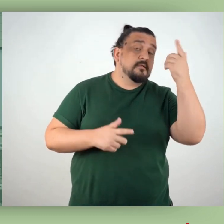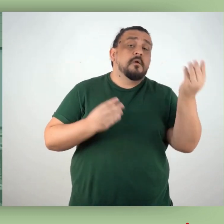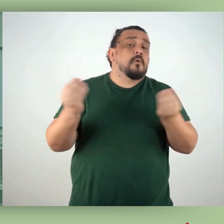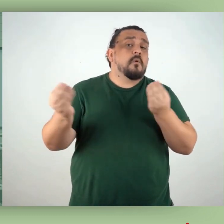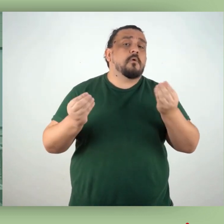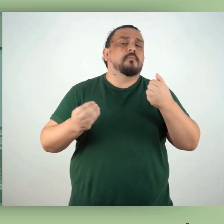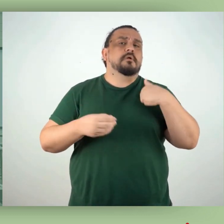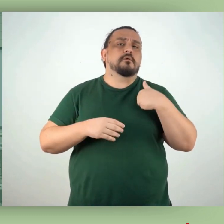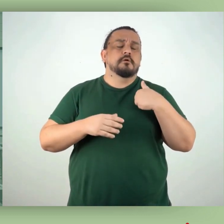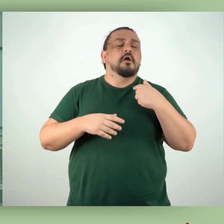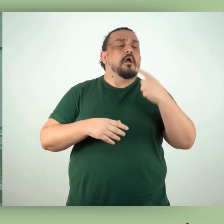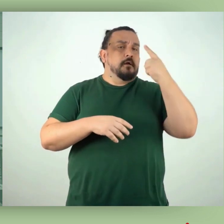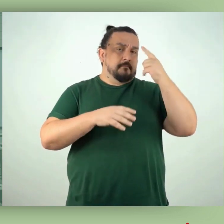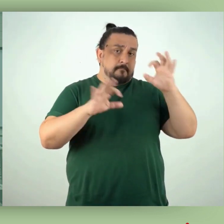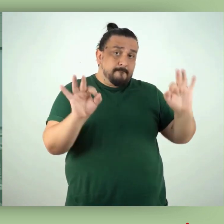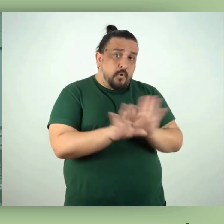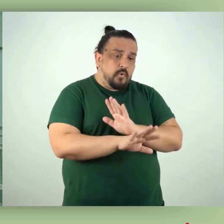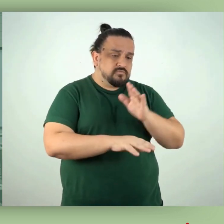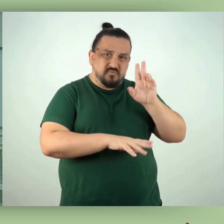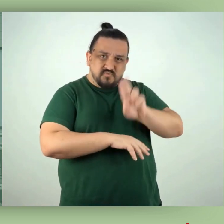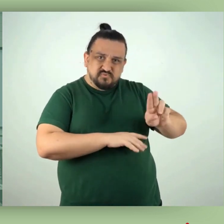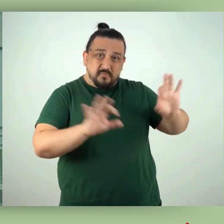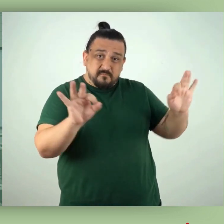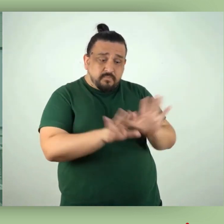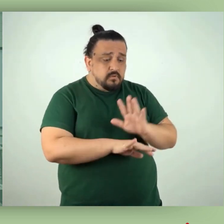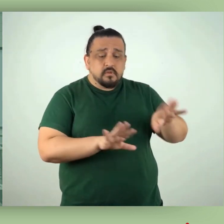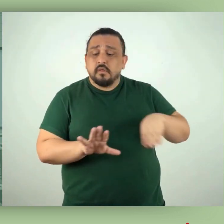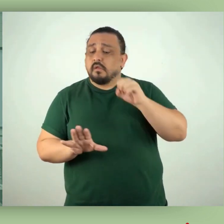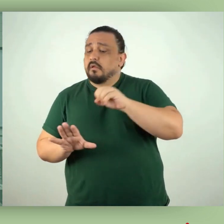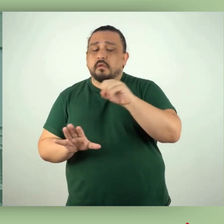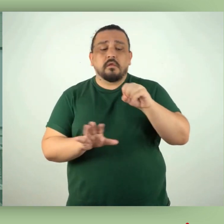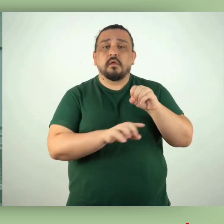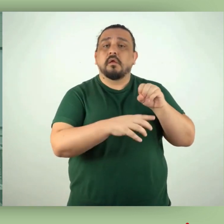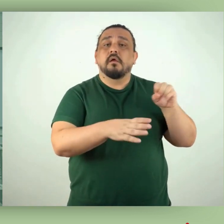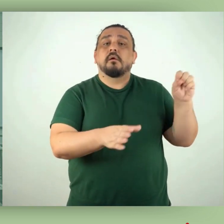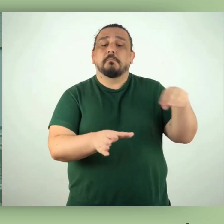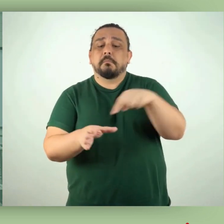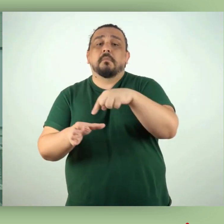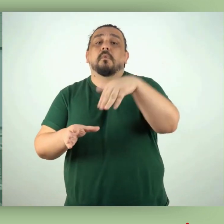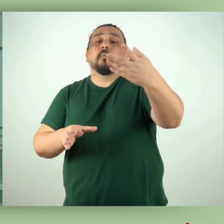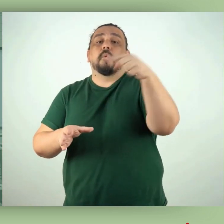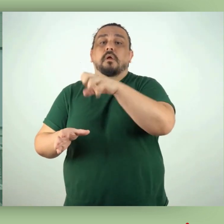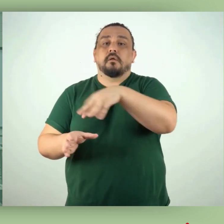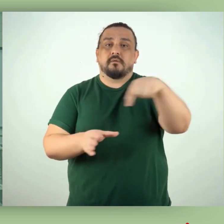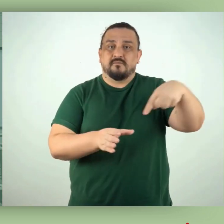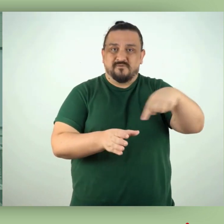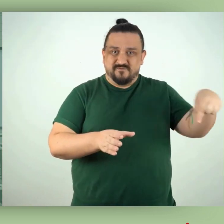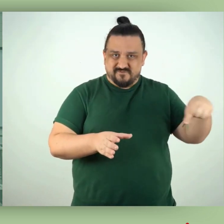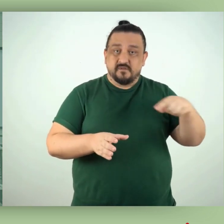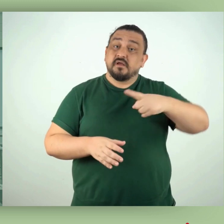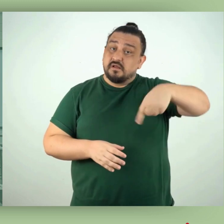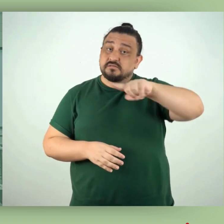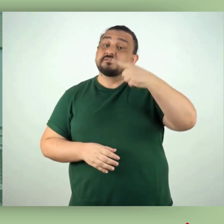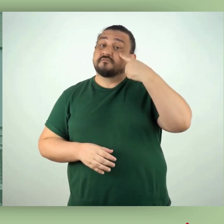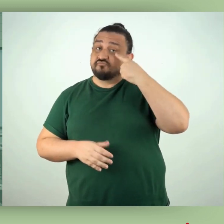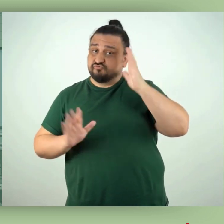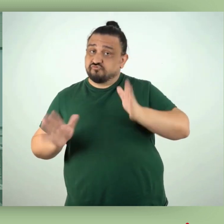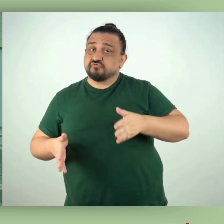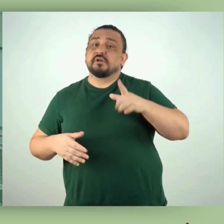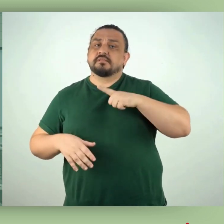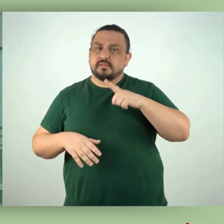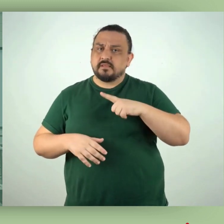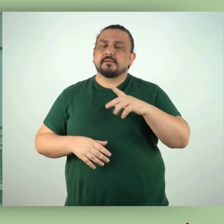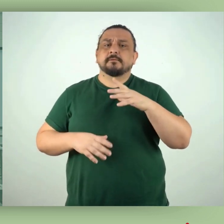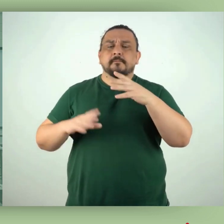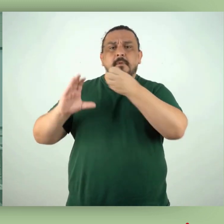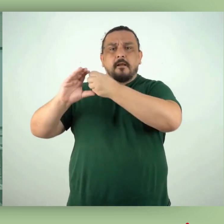como deve ser a segregação desses resíduos e em que embalagem você deve acondicioná-la. Como pudemos ver,